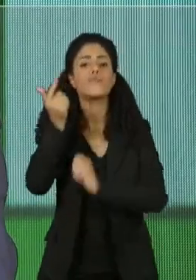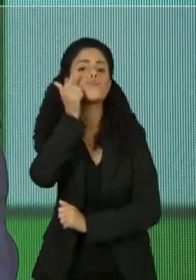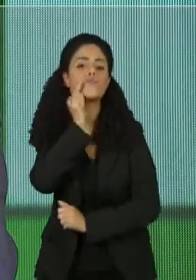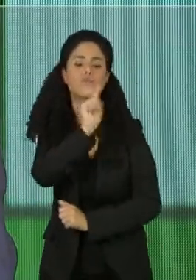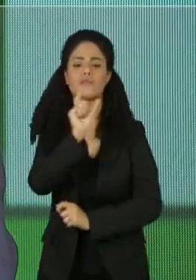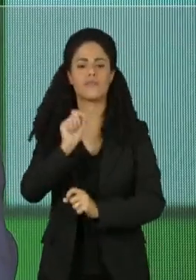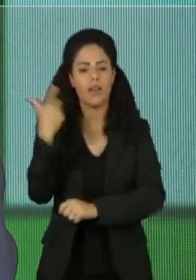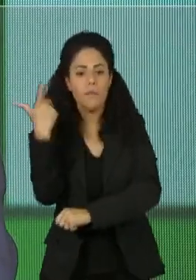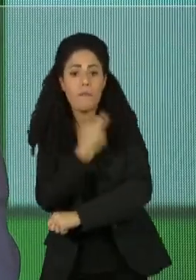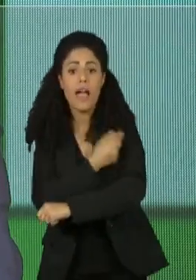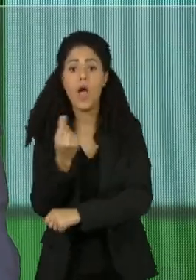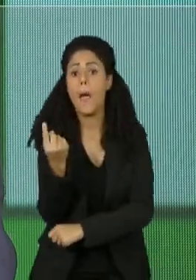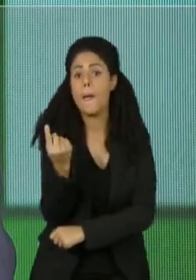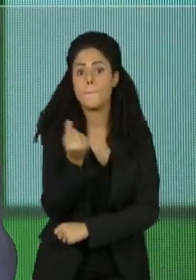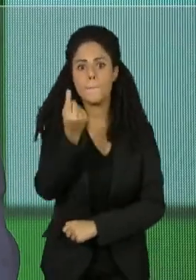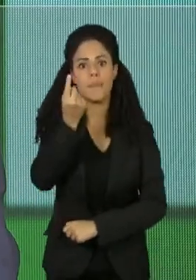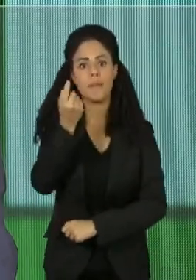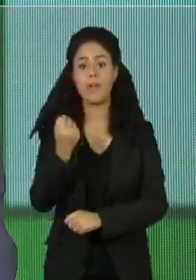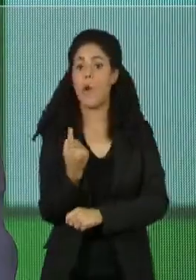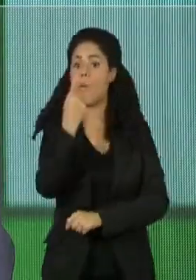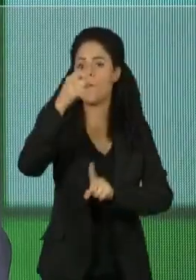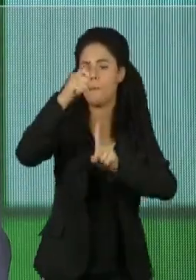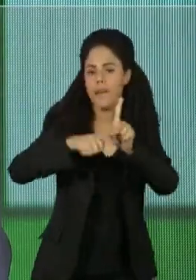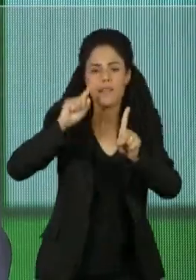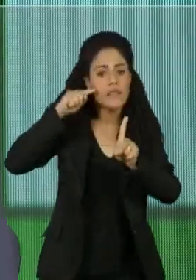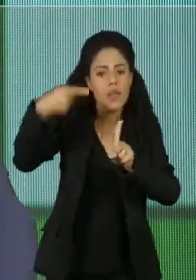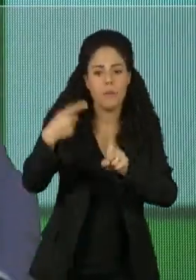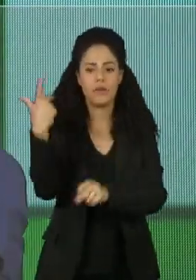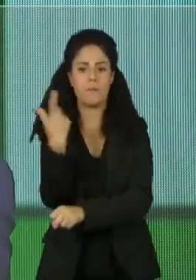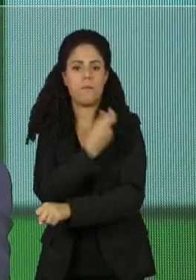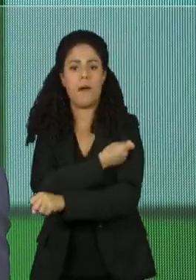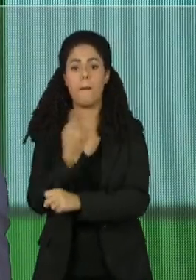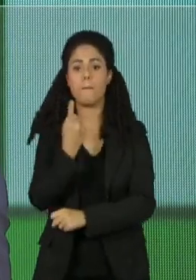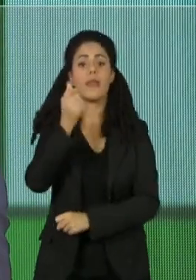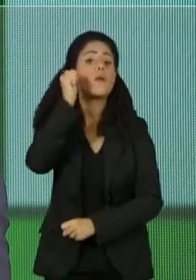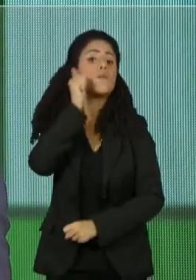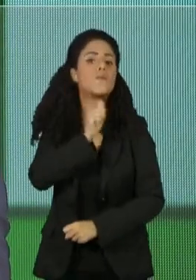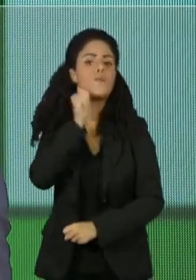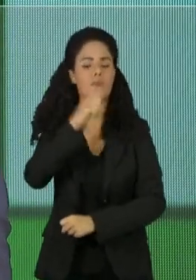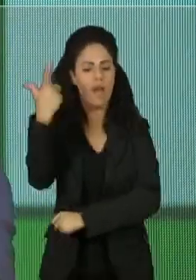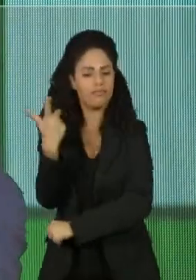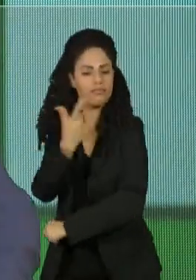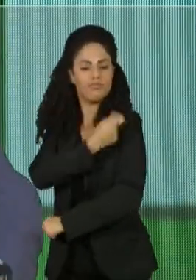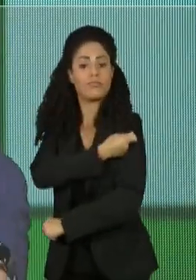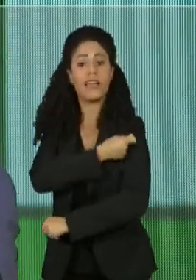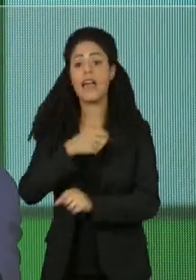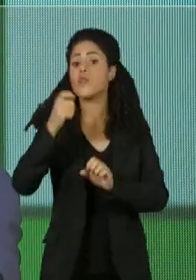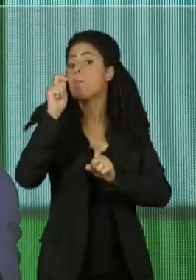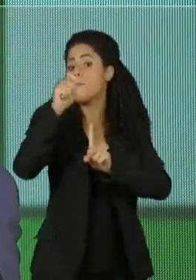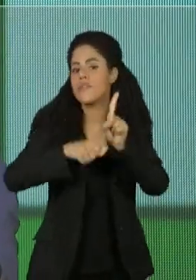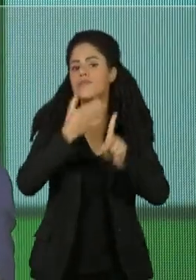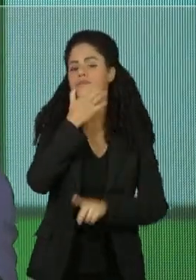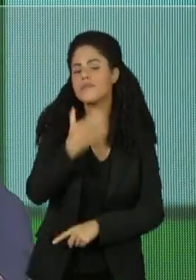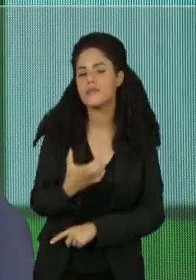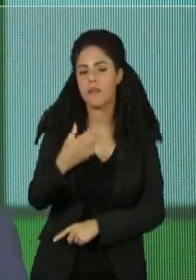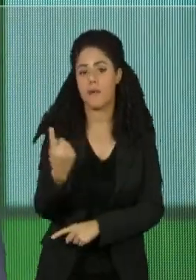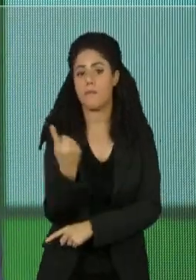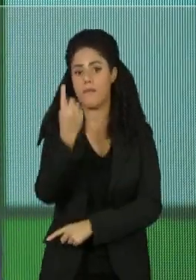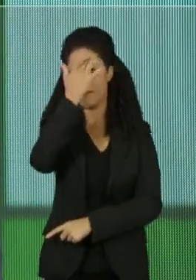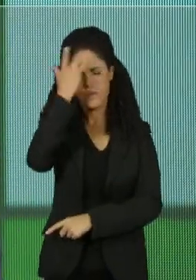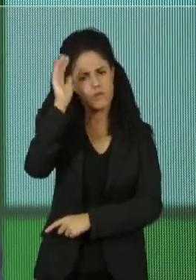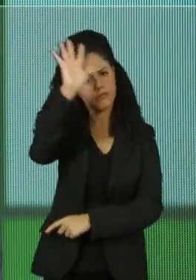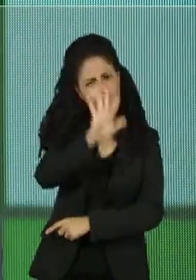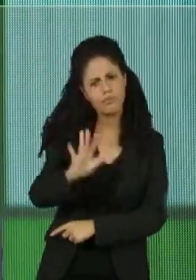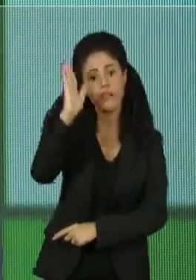aplicar a primeira vacina um mês depois do primeiro vacinado no mundo. O primeiro vacinado no mundo foi vacinado em dezembro, o primeiro vacinado no Brasil foi